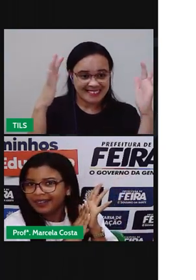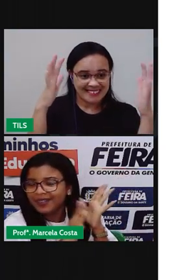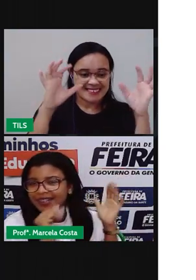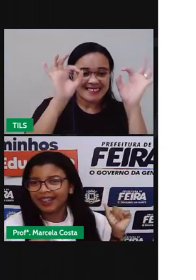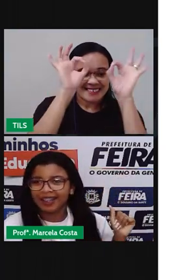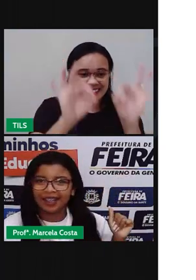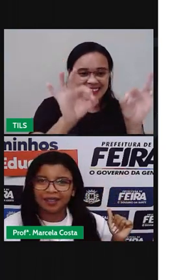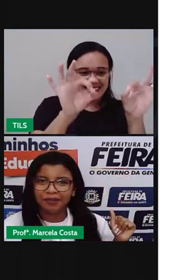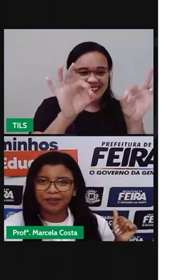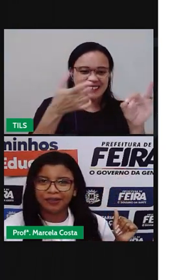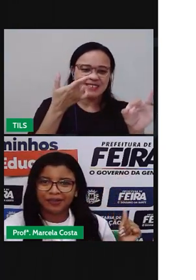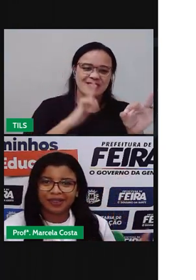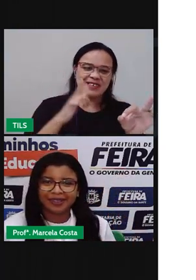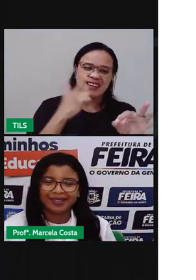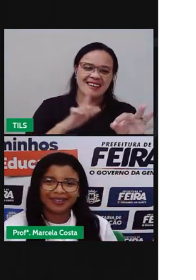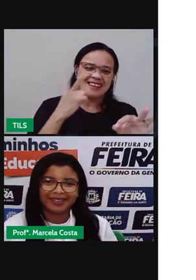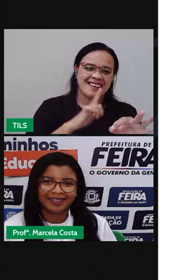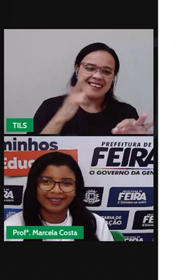Conseguimos.